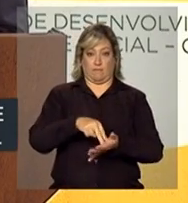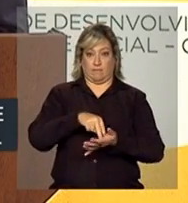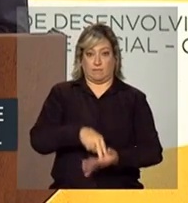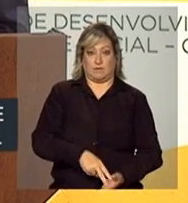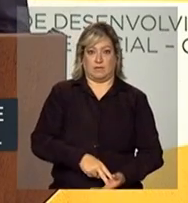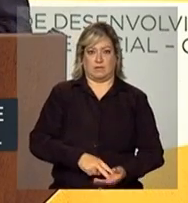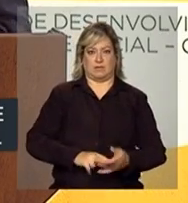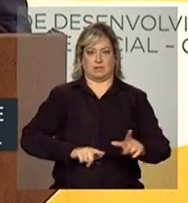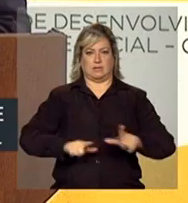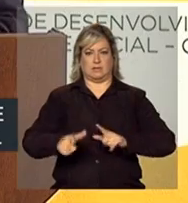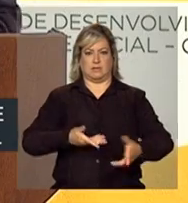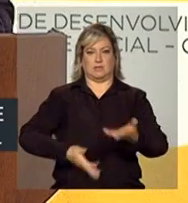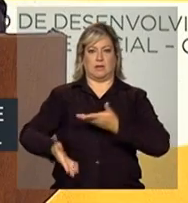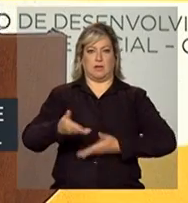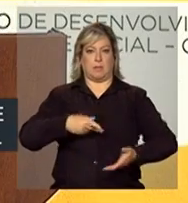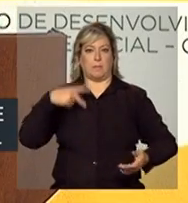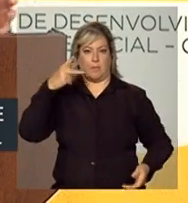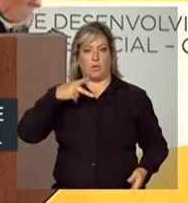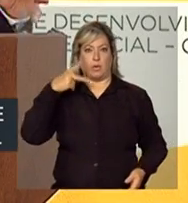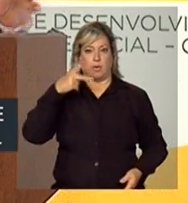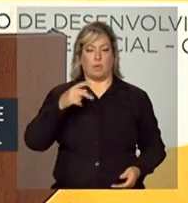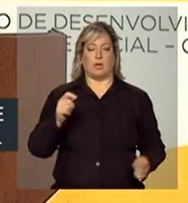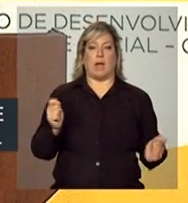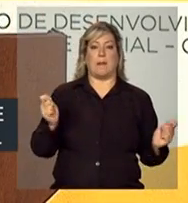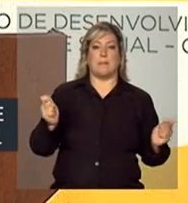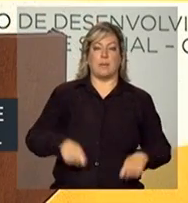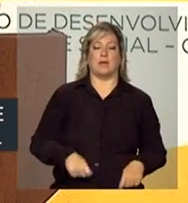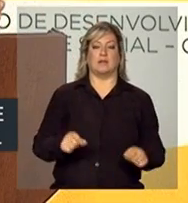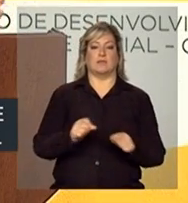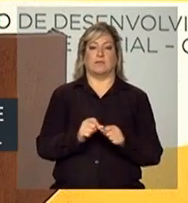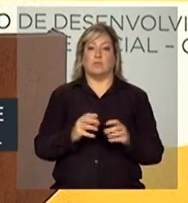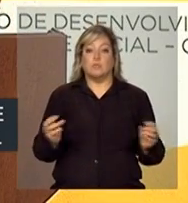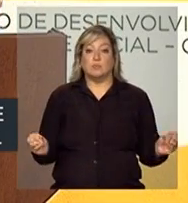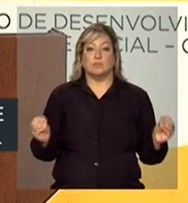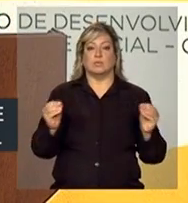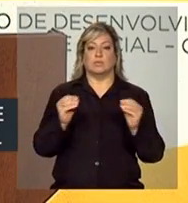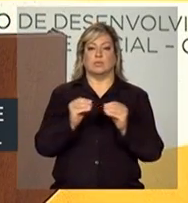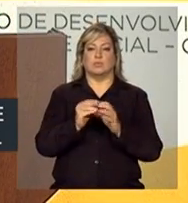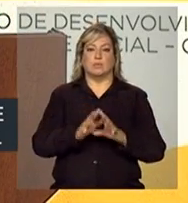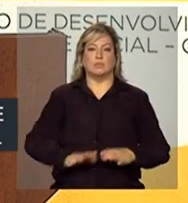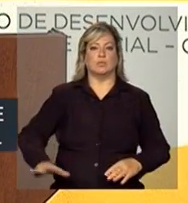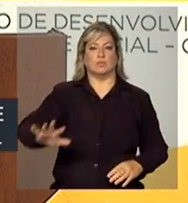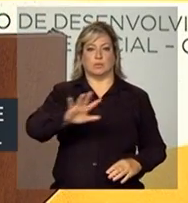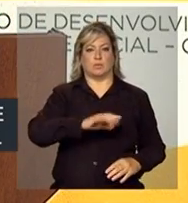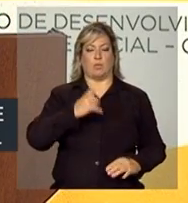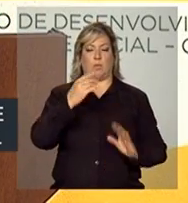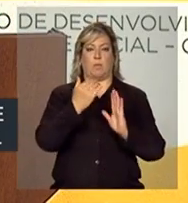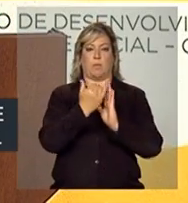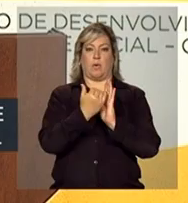política, capaz de aglutinar em torno de um programa